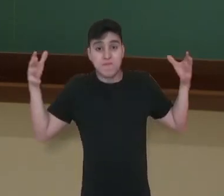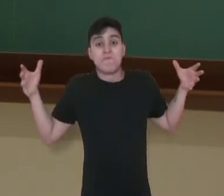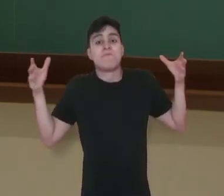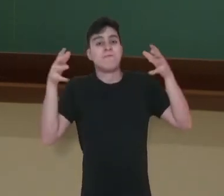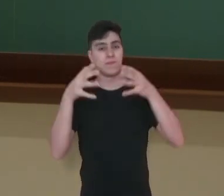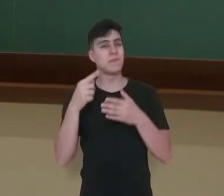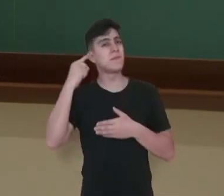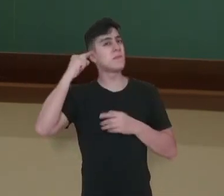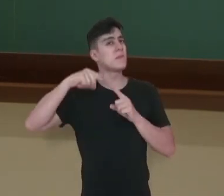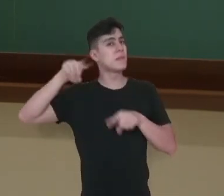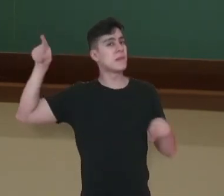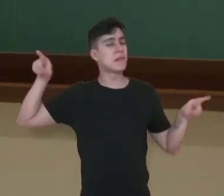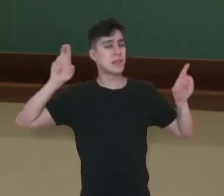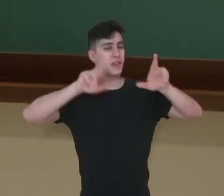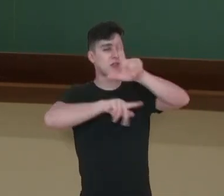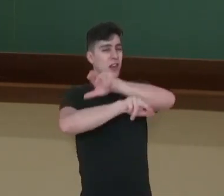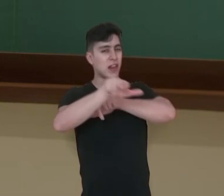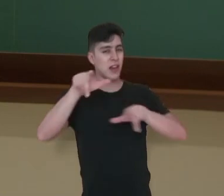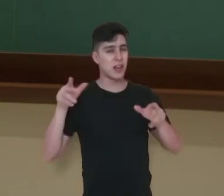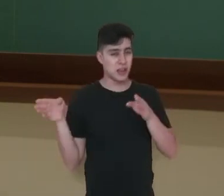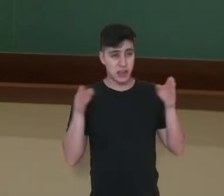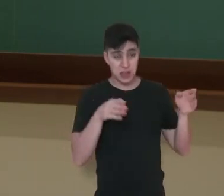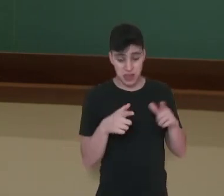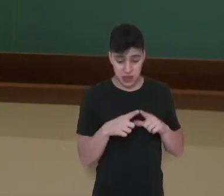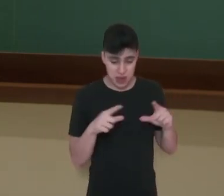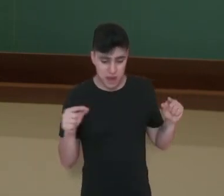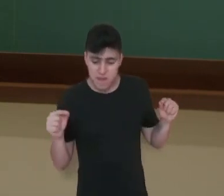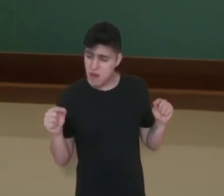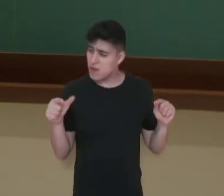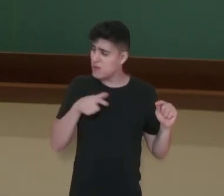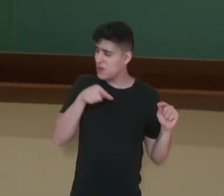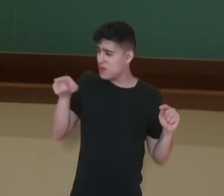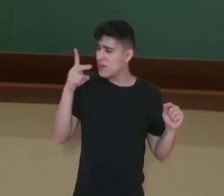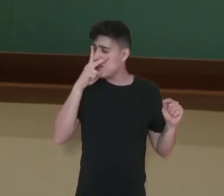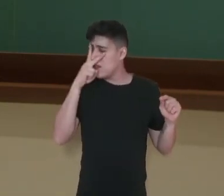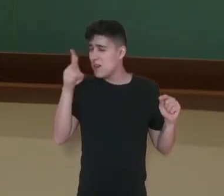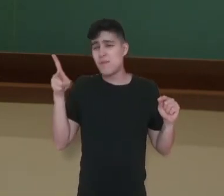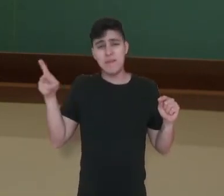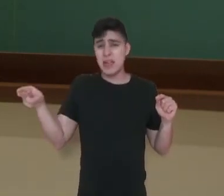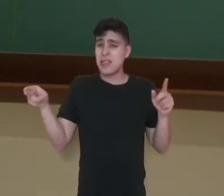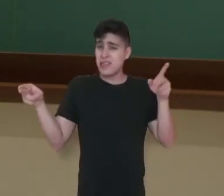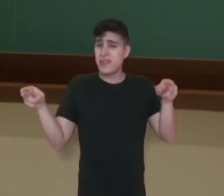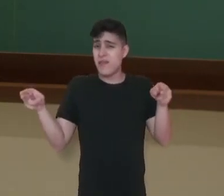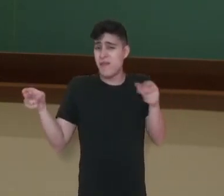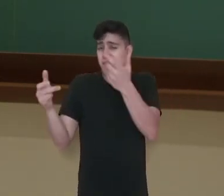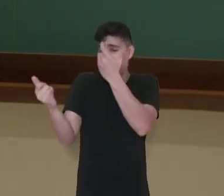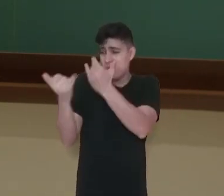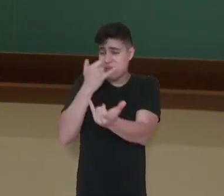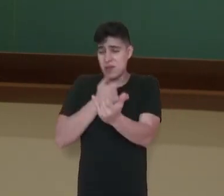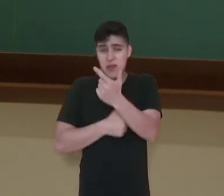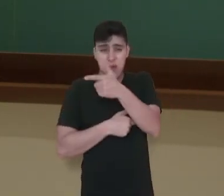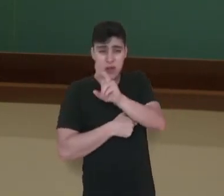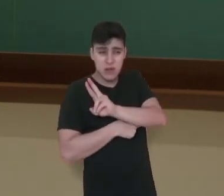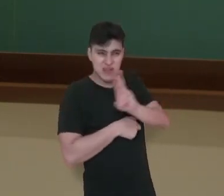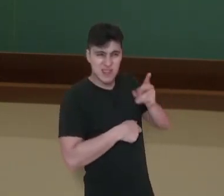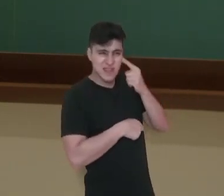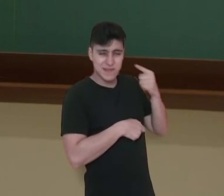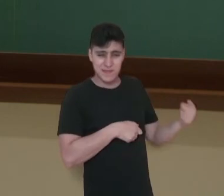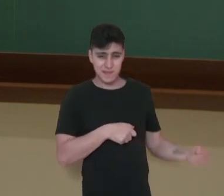proporciona timbres diferentes. Já no Japão existe um instrumento bem parecido com a chum, ou tchubiu, tchubui,